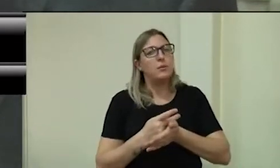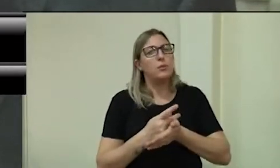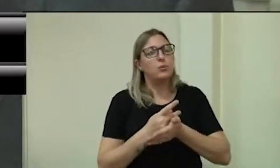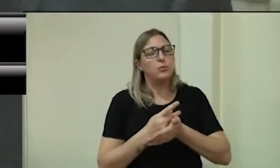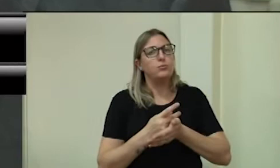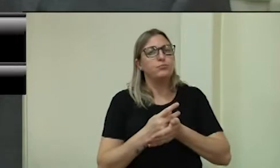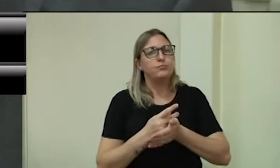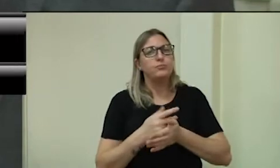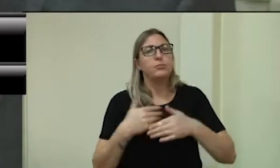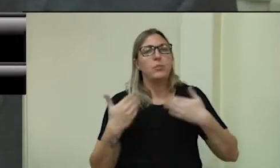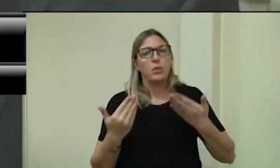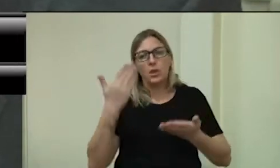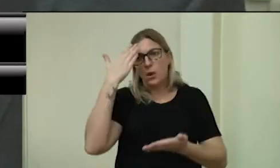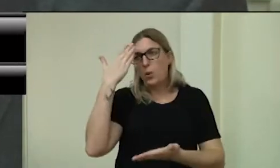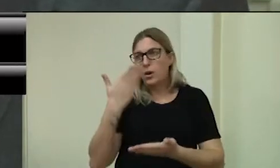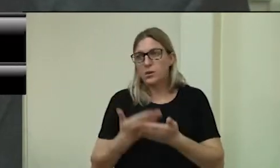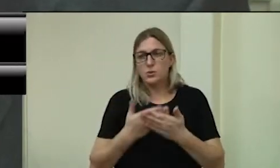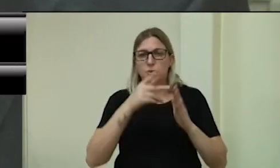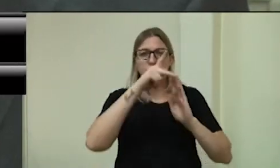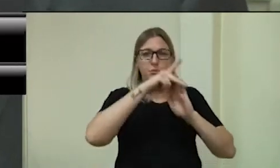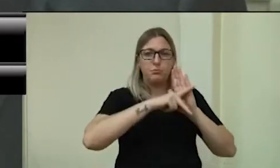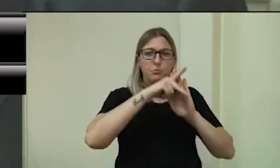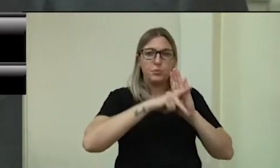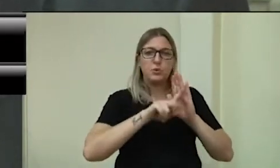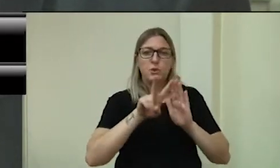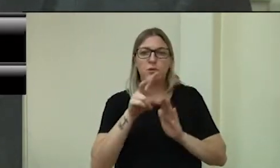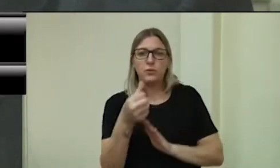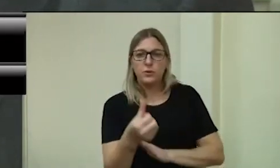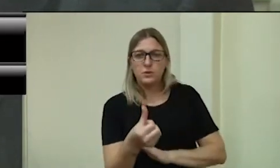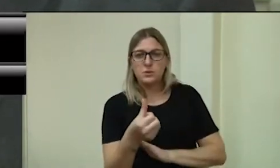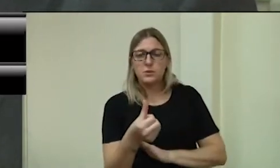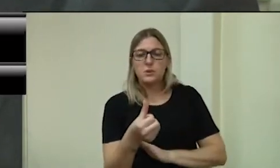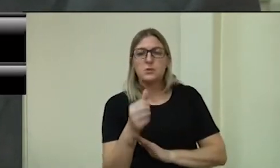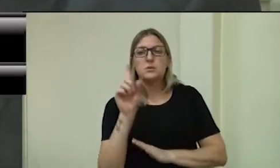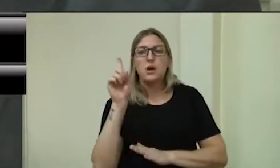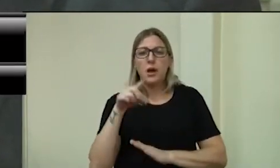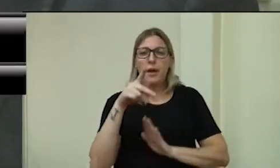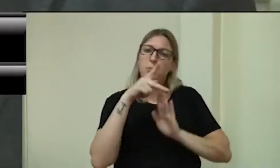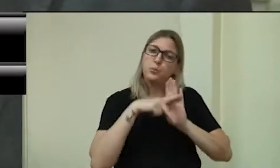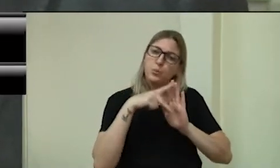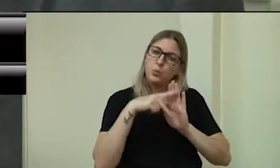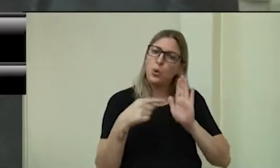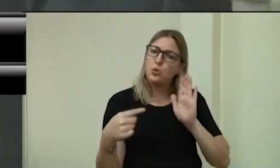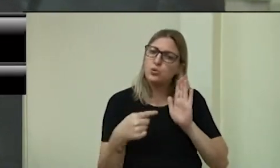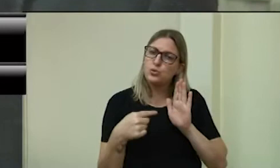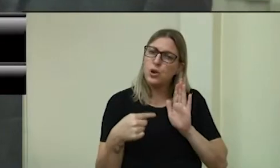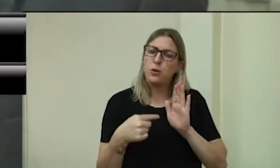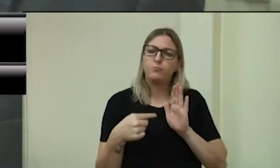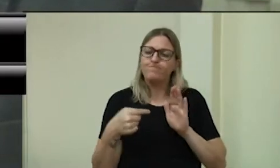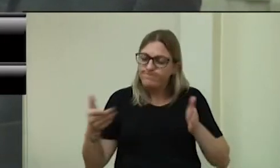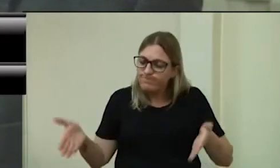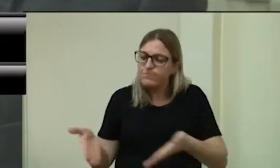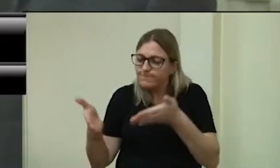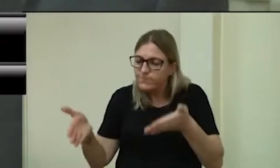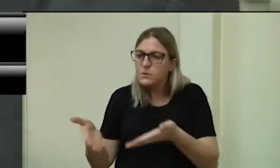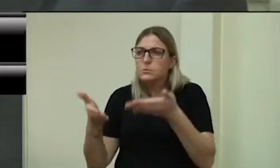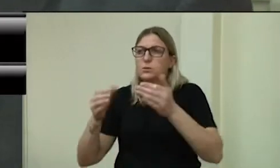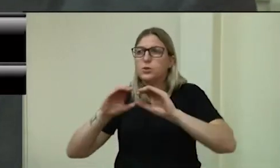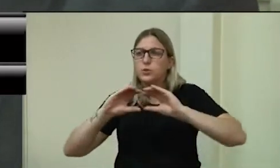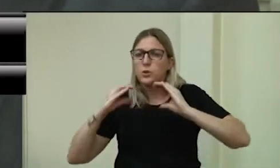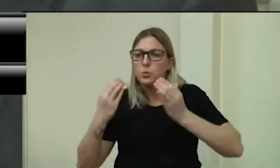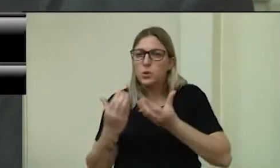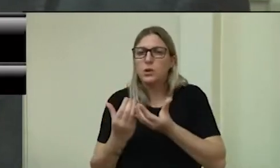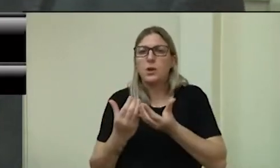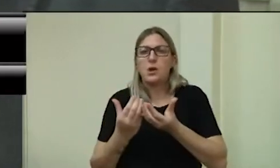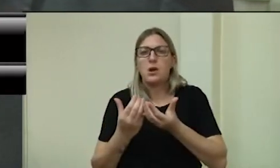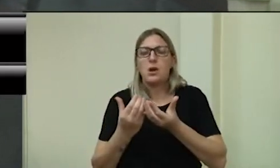acredito que o projeto 26, no meu entendimento, é um projeto que vem para dar um novo ânimo para a comunidade, para que